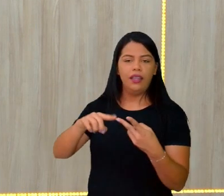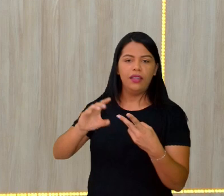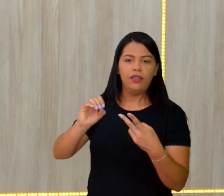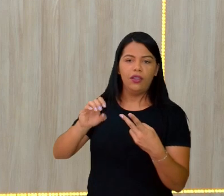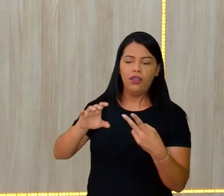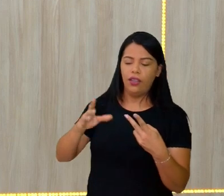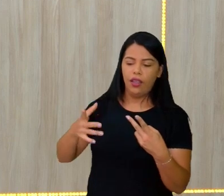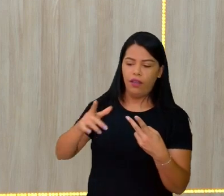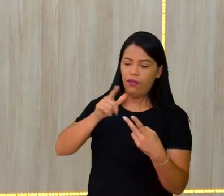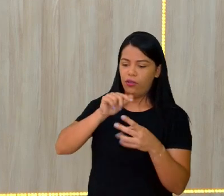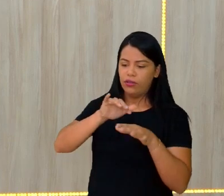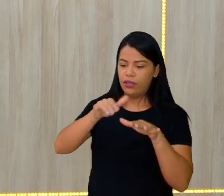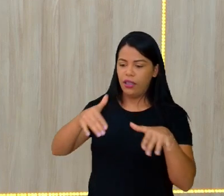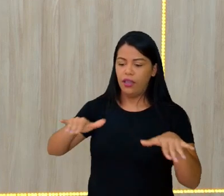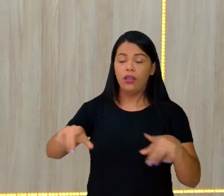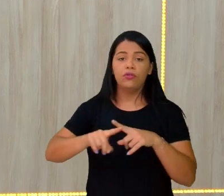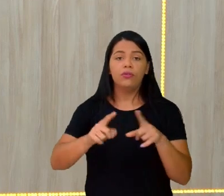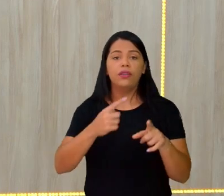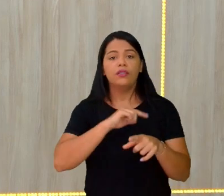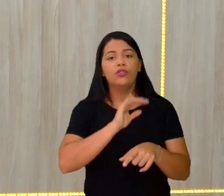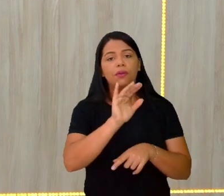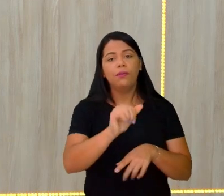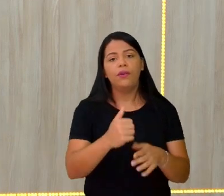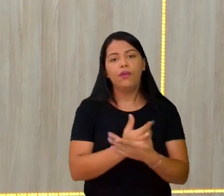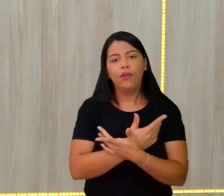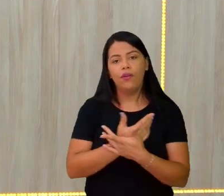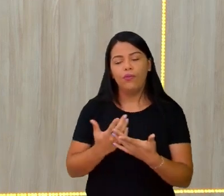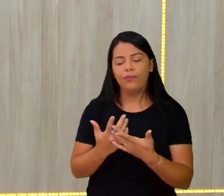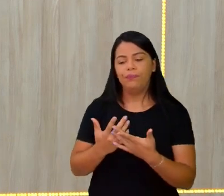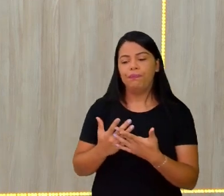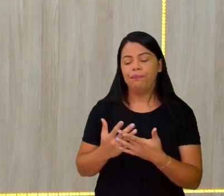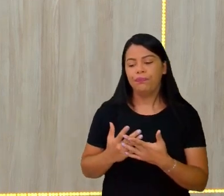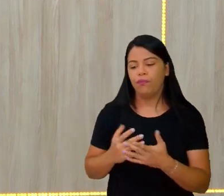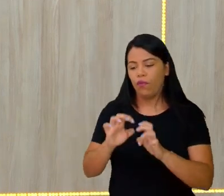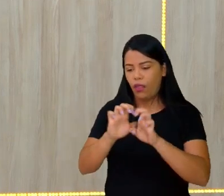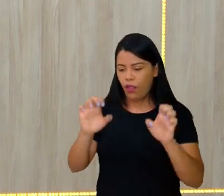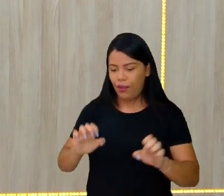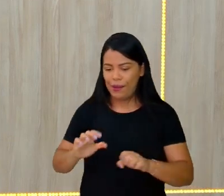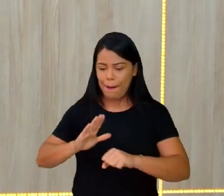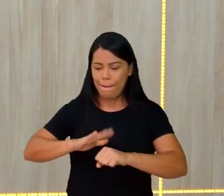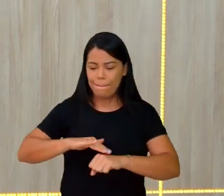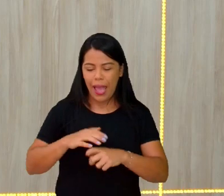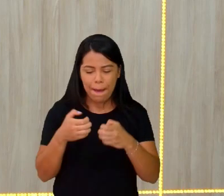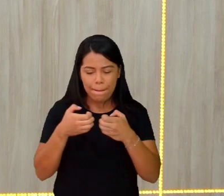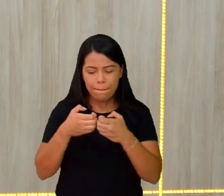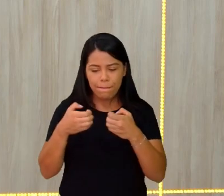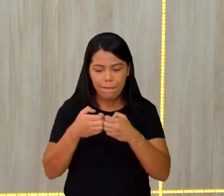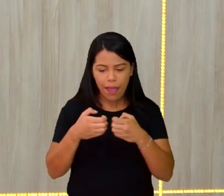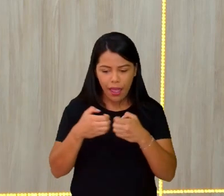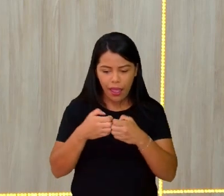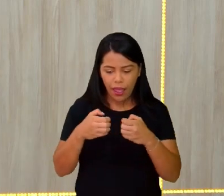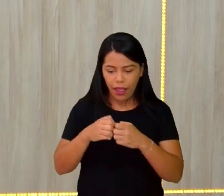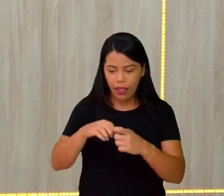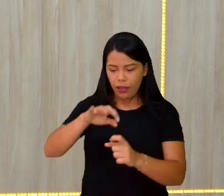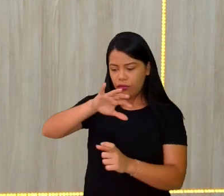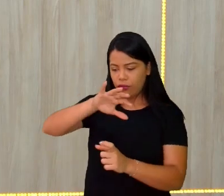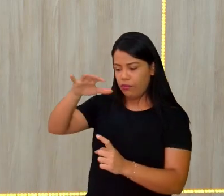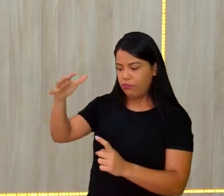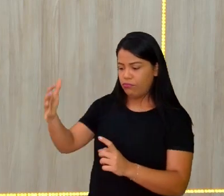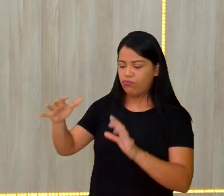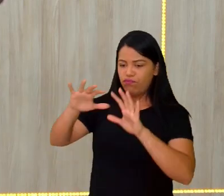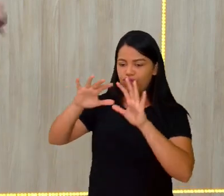Mas a gente pegou uma estrutura que era mais similar ao que a gente chama de geóide, aí sim, né? Que é o formato da Terra, né?